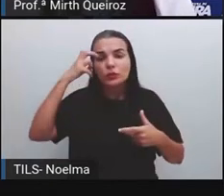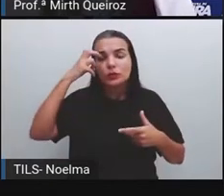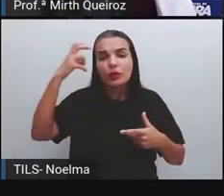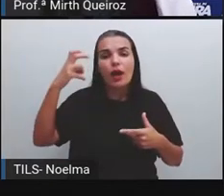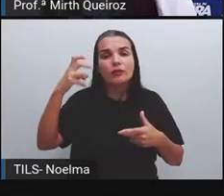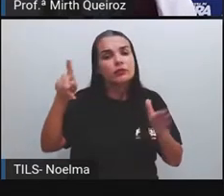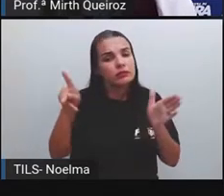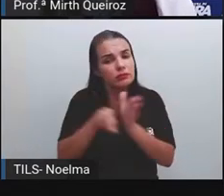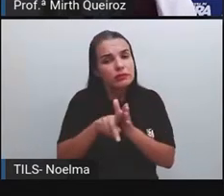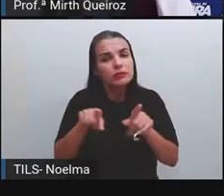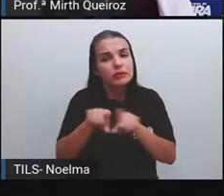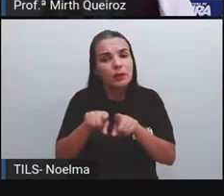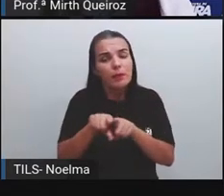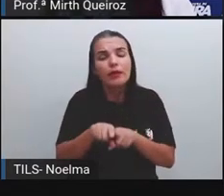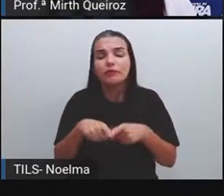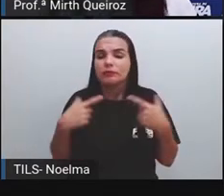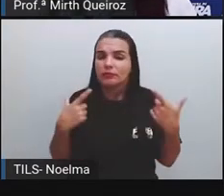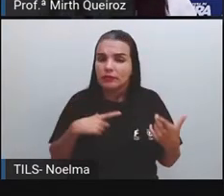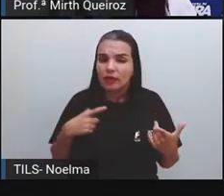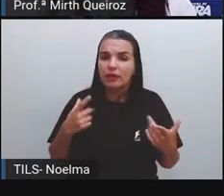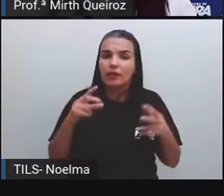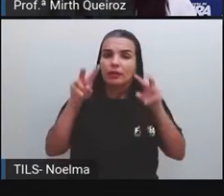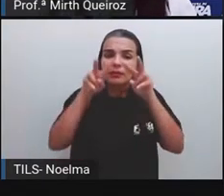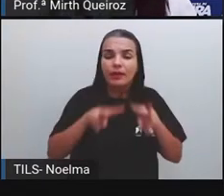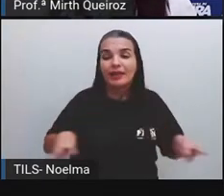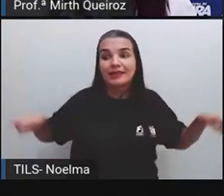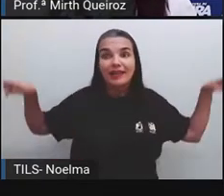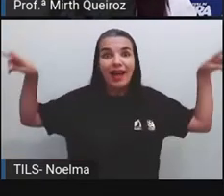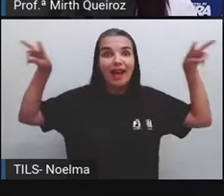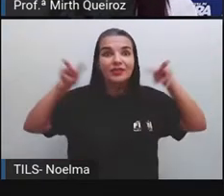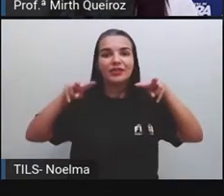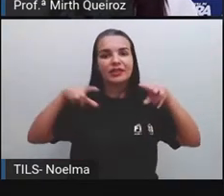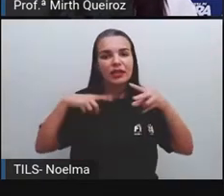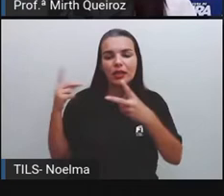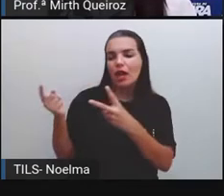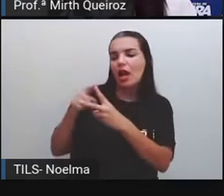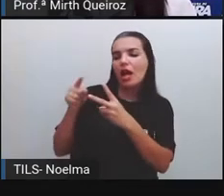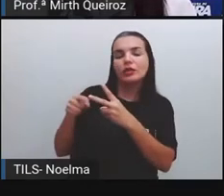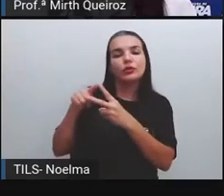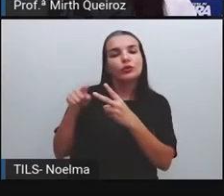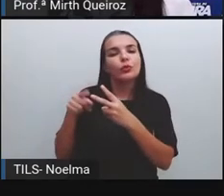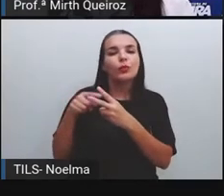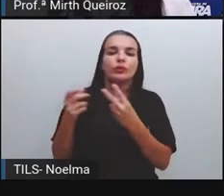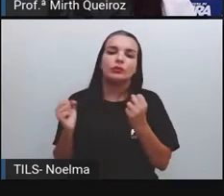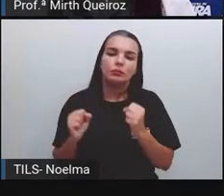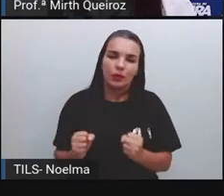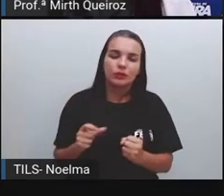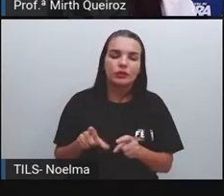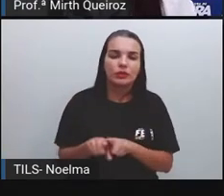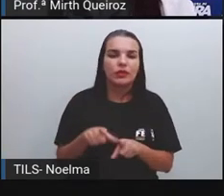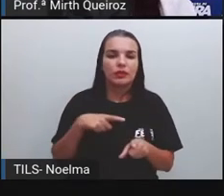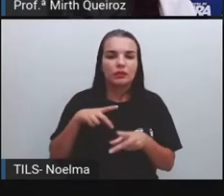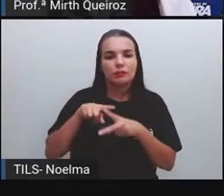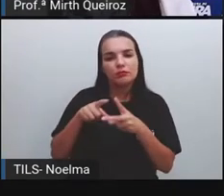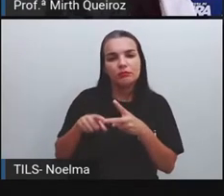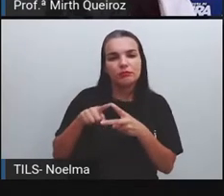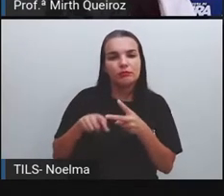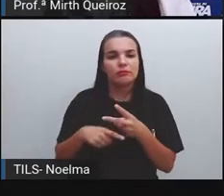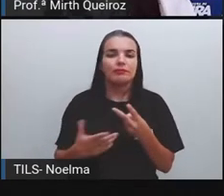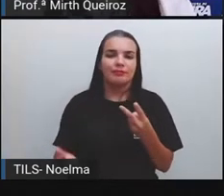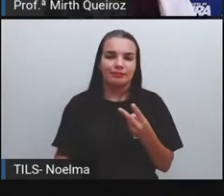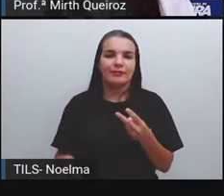Também é uma paisagem. E vai haver locais onde a gente pode observar elementos naturais e culturais ao mesmo tempo. E também